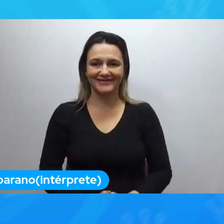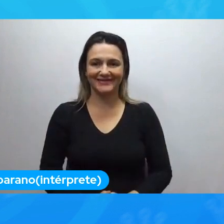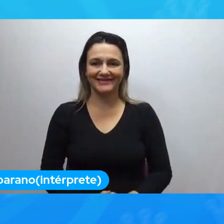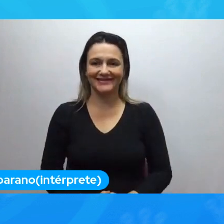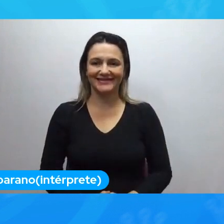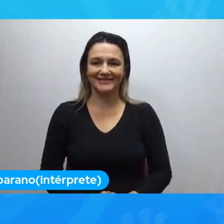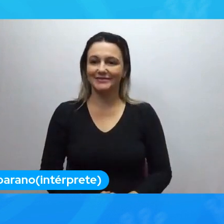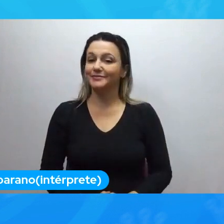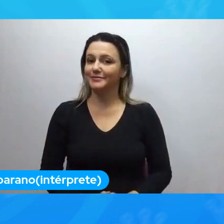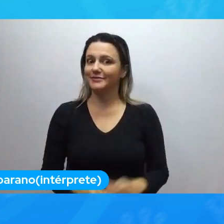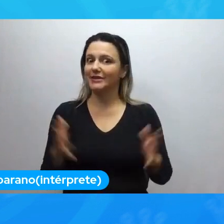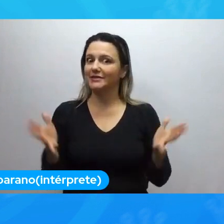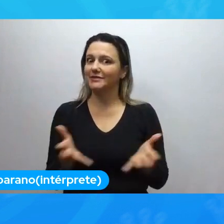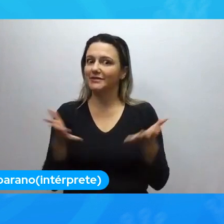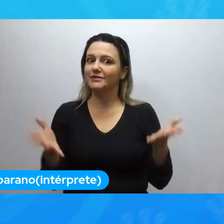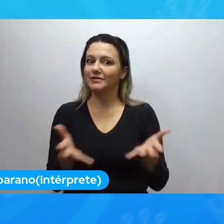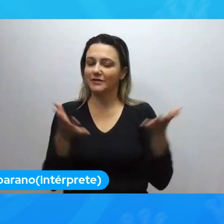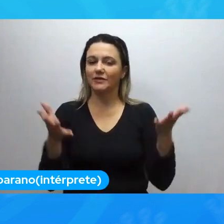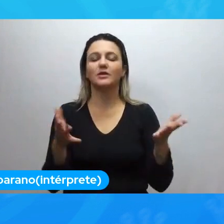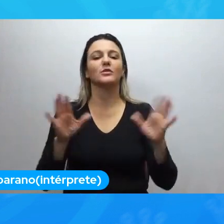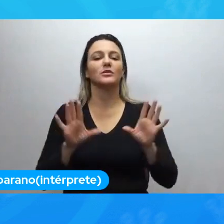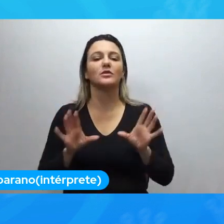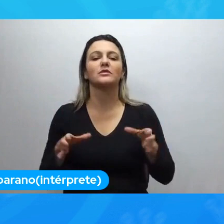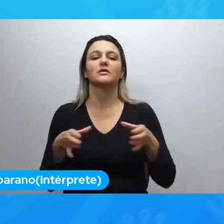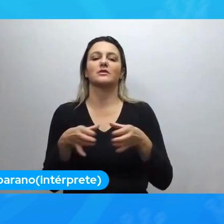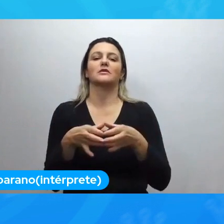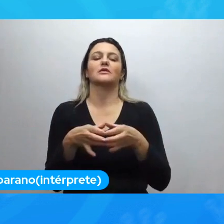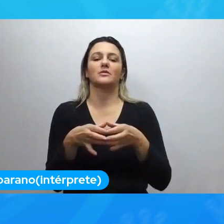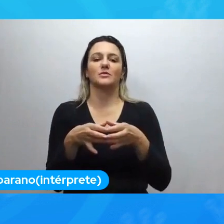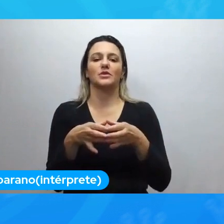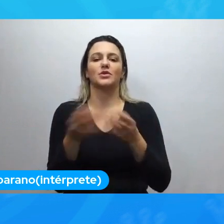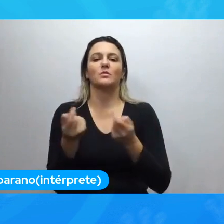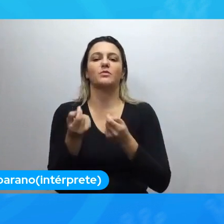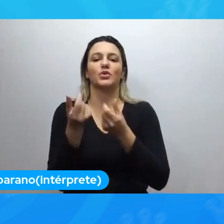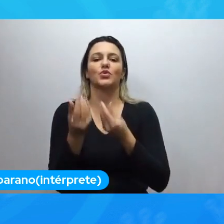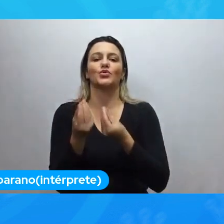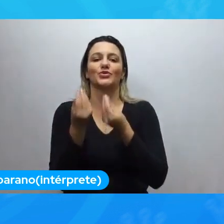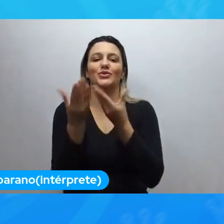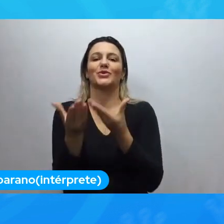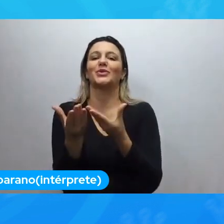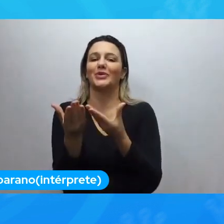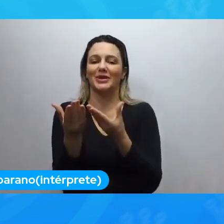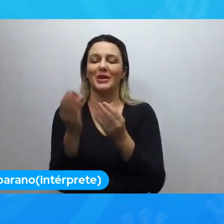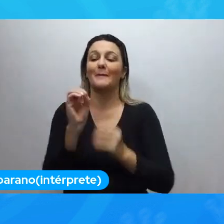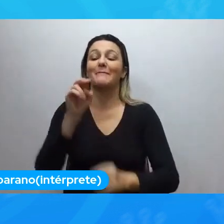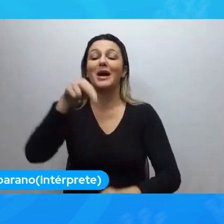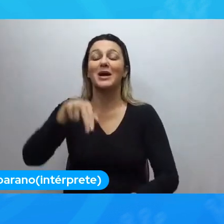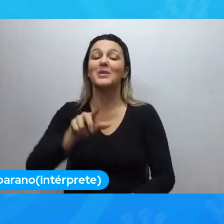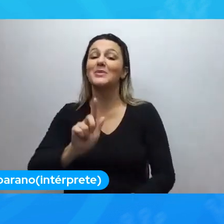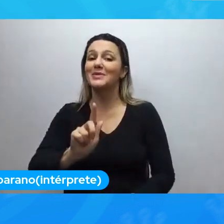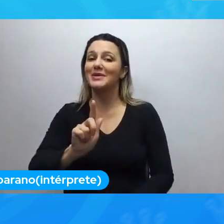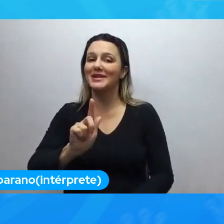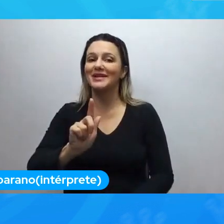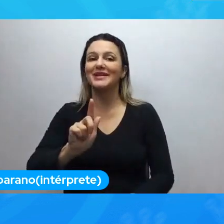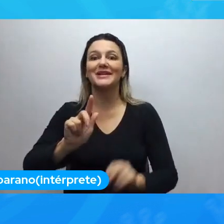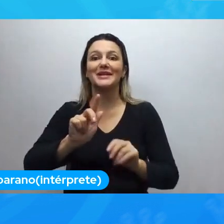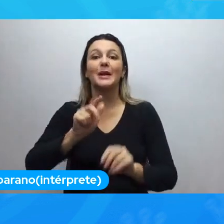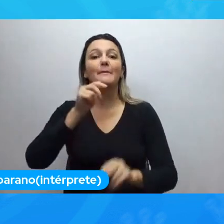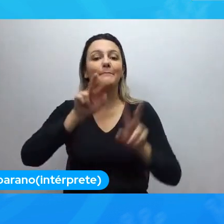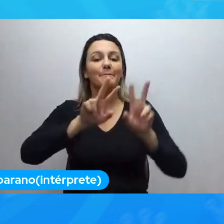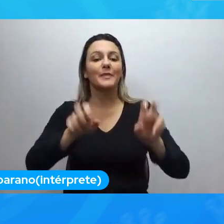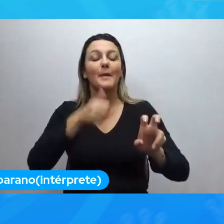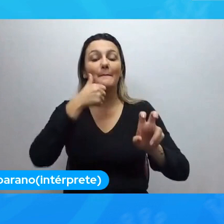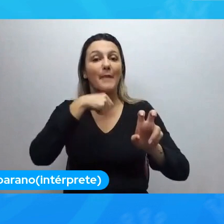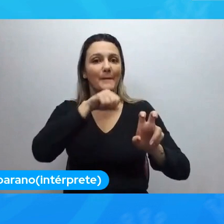incentivando que a nossa comunidade doe para a favela, para ombro e mães da favela. É o nervoso, minha gente, respira.